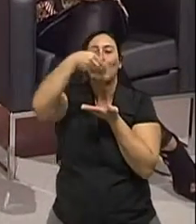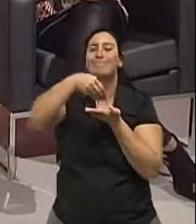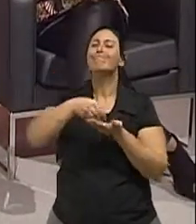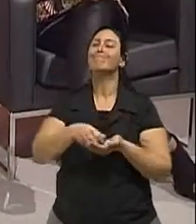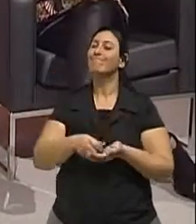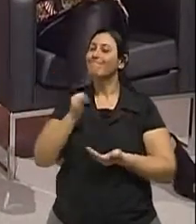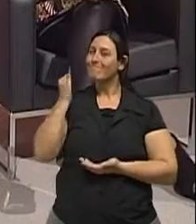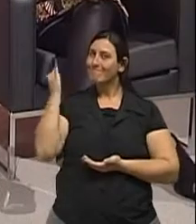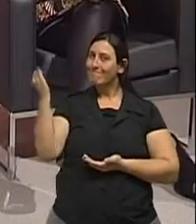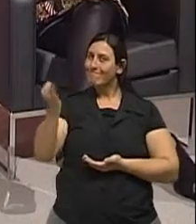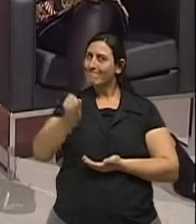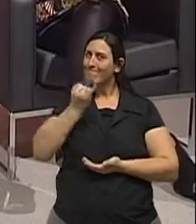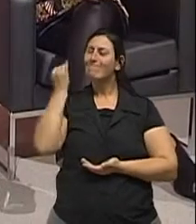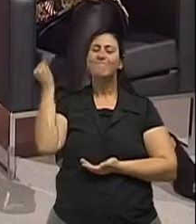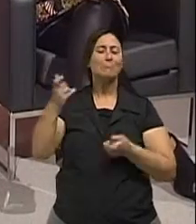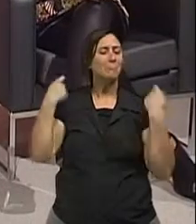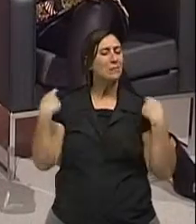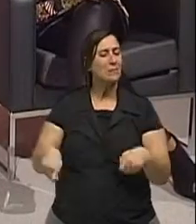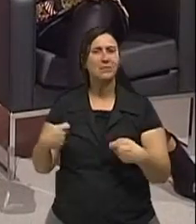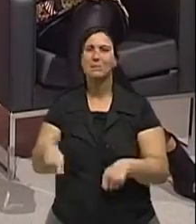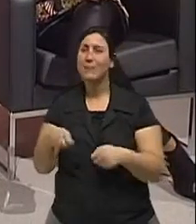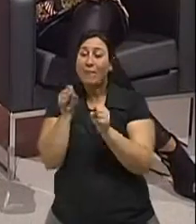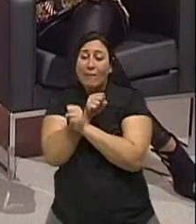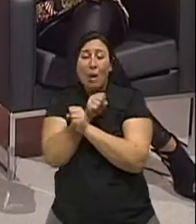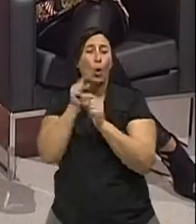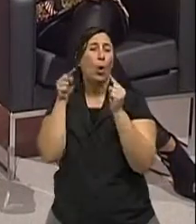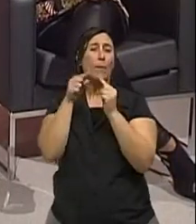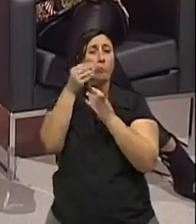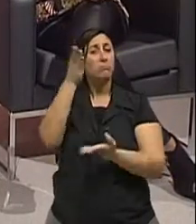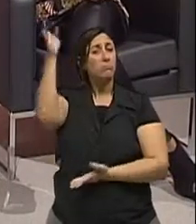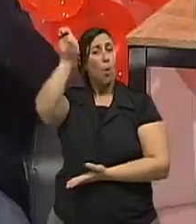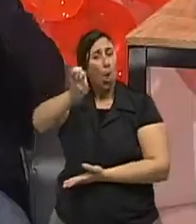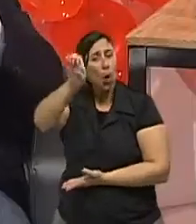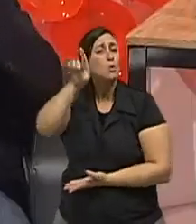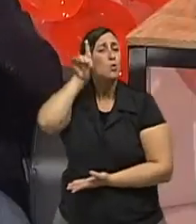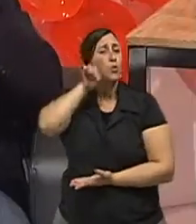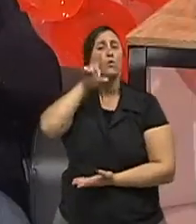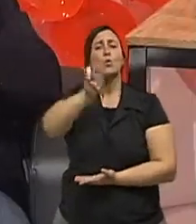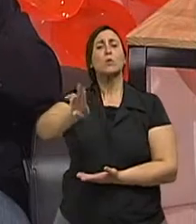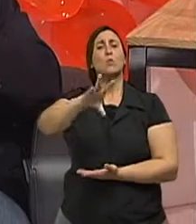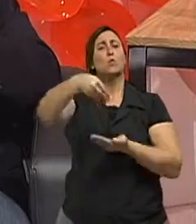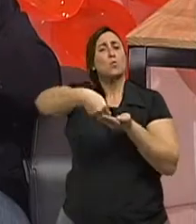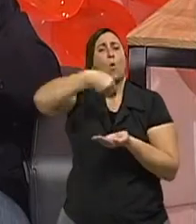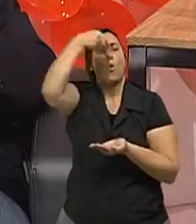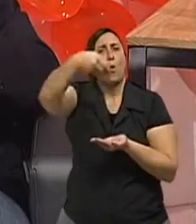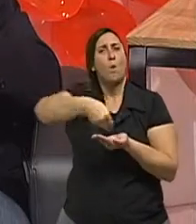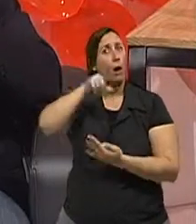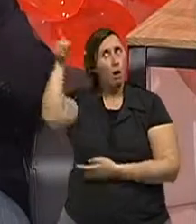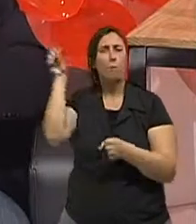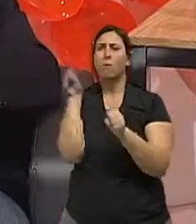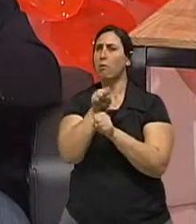sopas, né? A cancha. A gente tem que ter esse costume. A gente vê isso na Europa, nos Estados Unidos. E o inverno lá foi muito rigoroso.